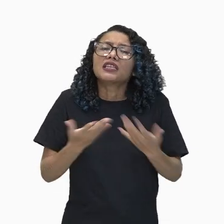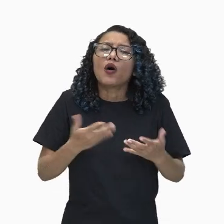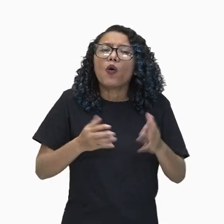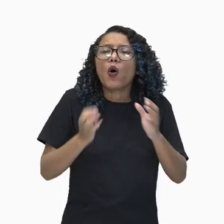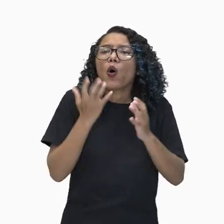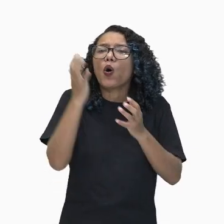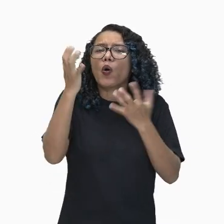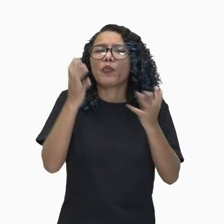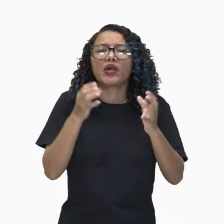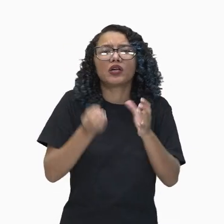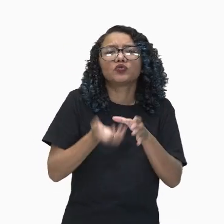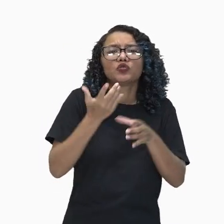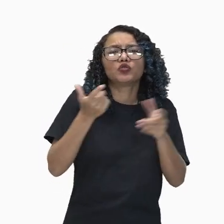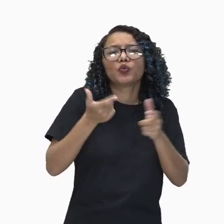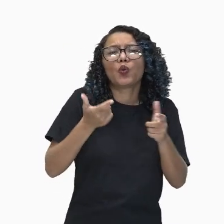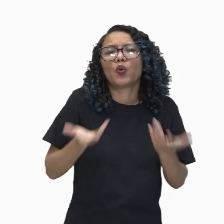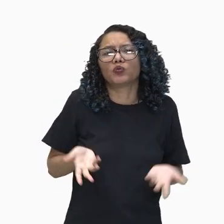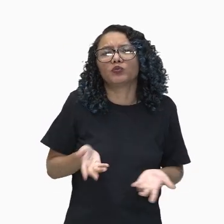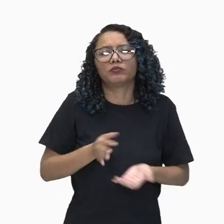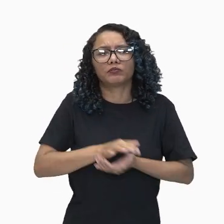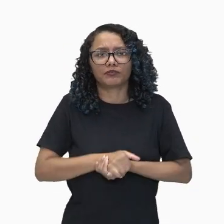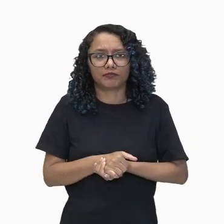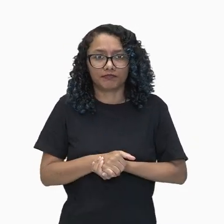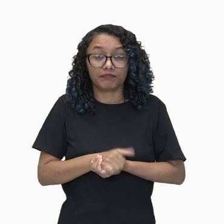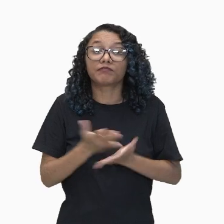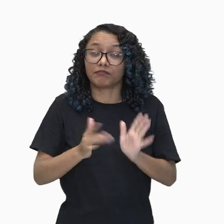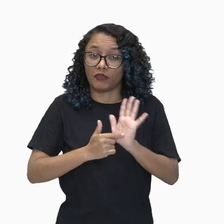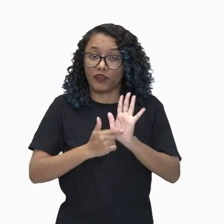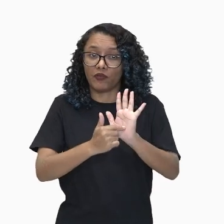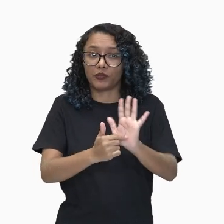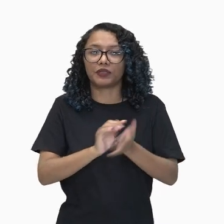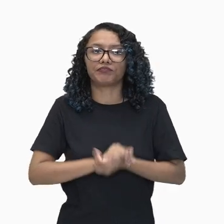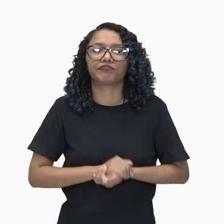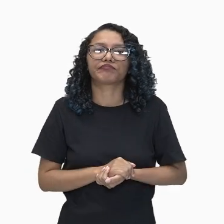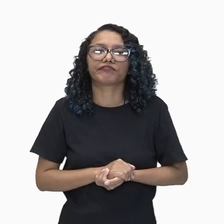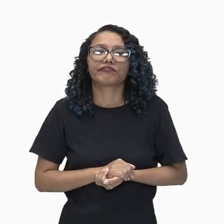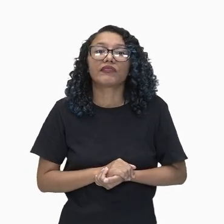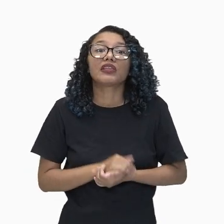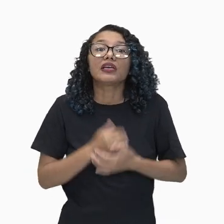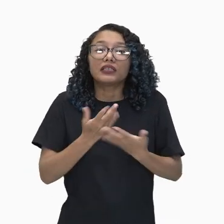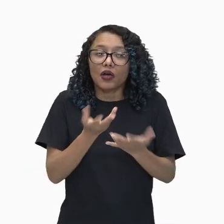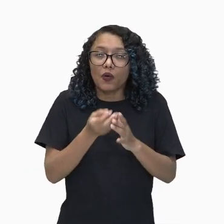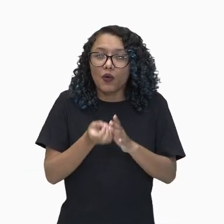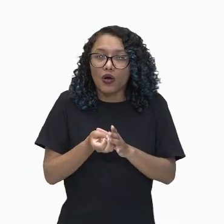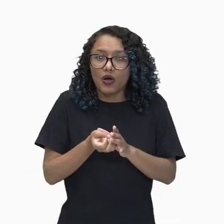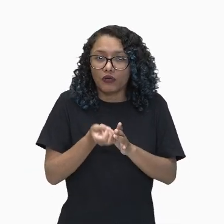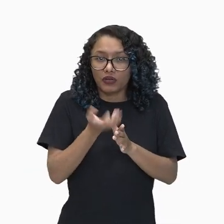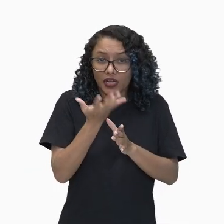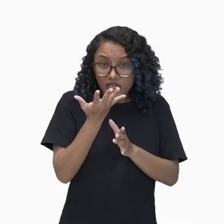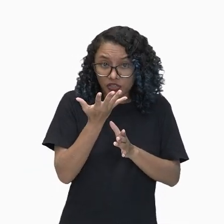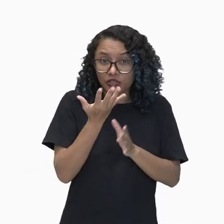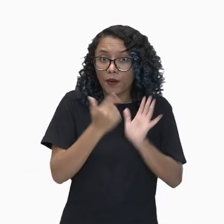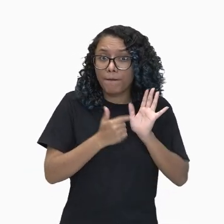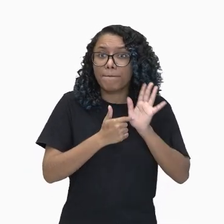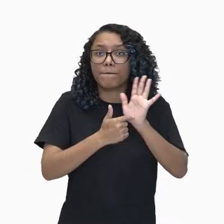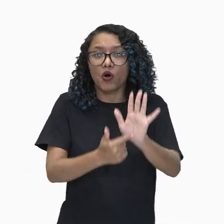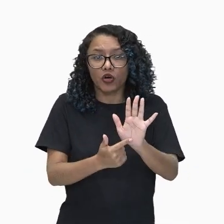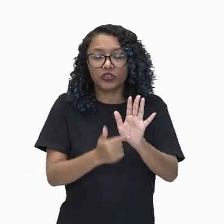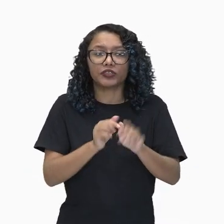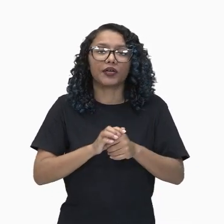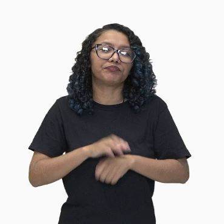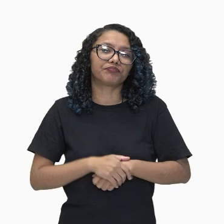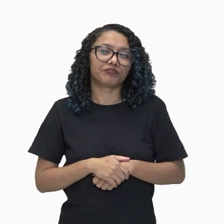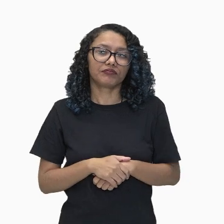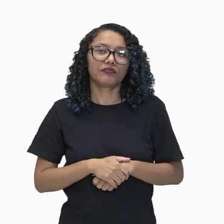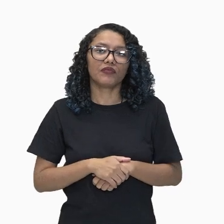mostrar para vocês. Bem, sua origem remonta às tragédias gregas no